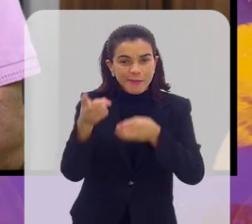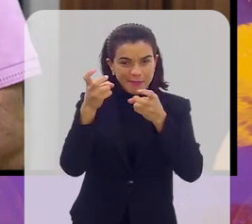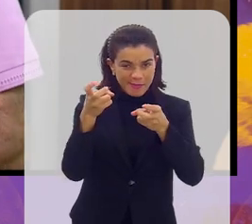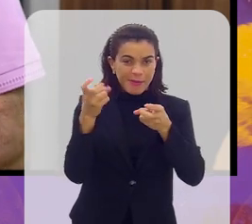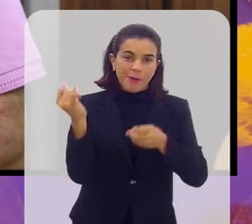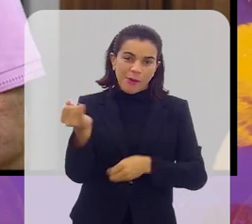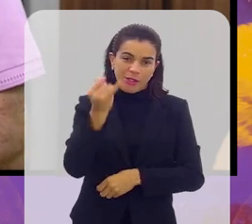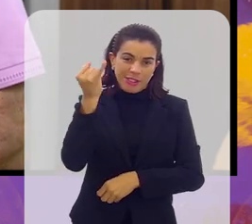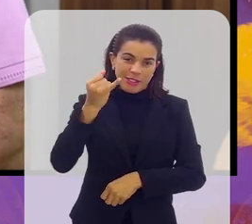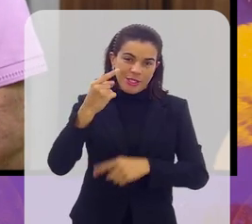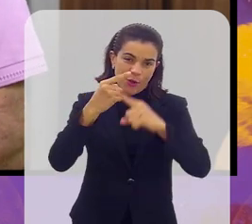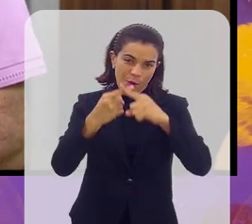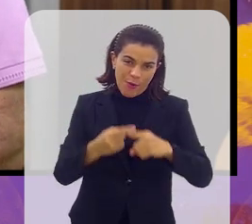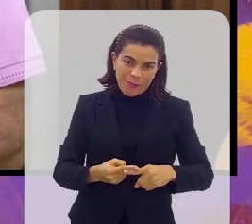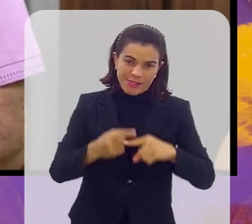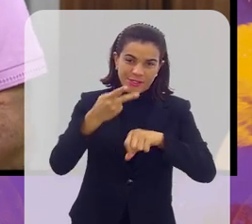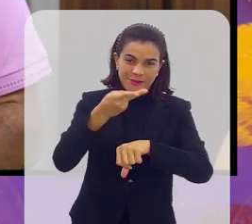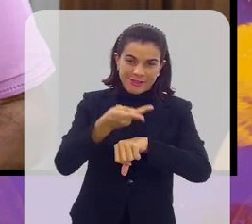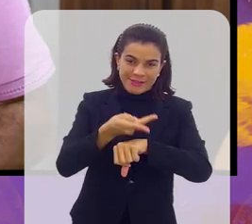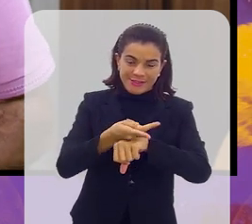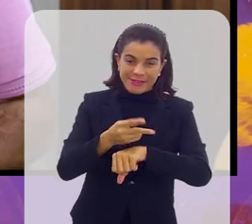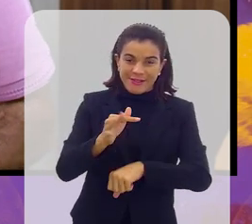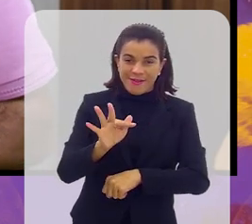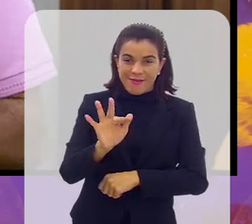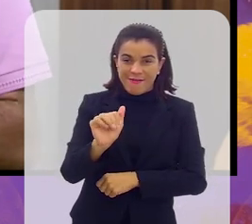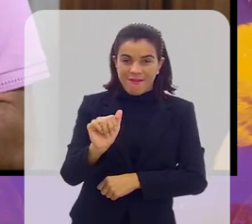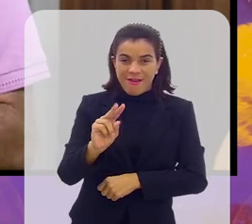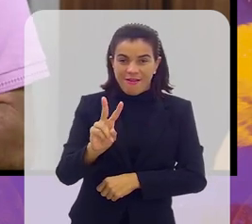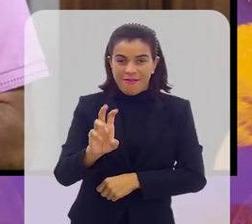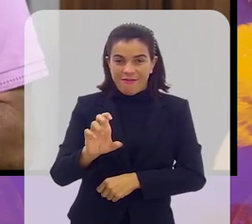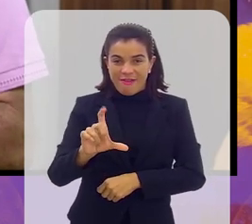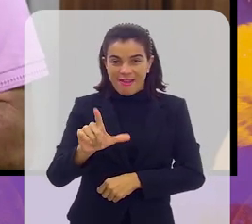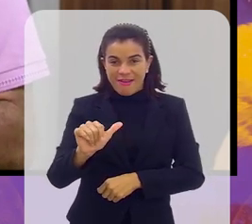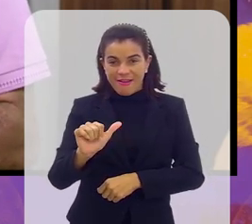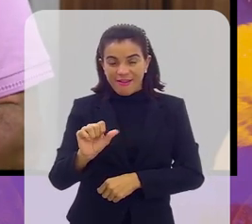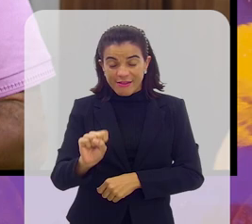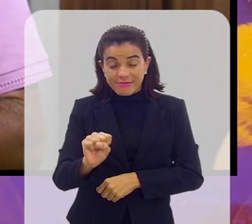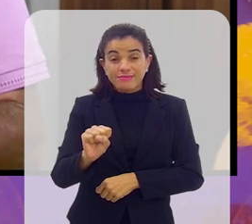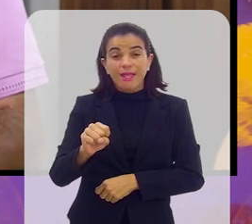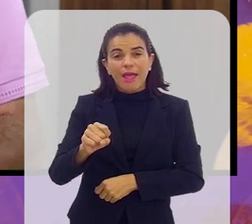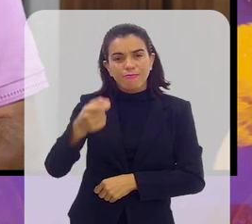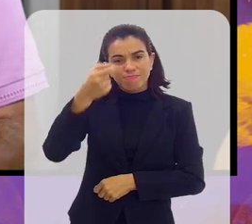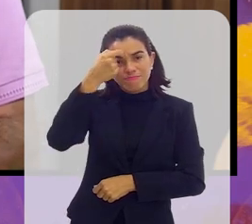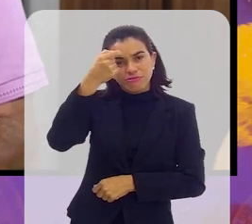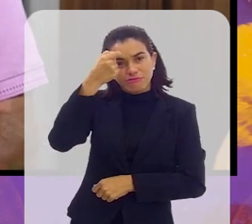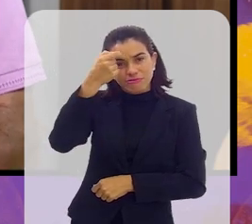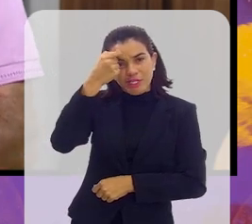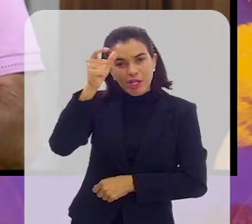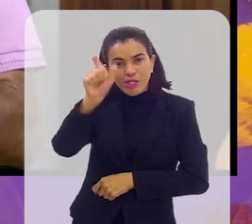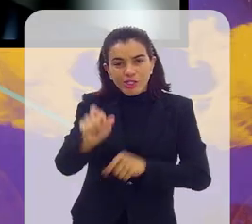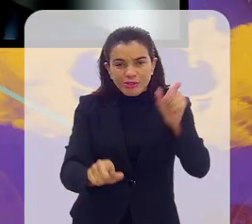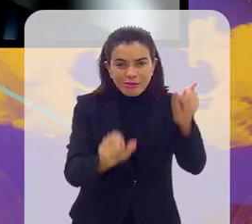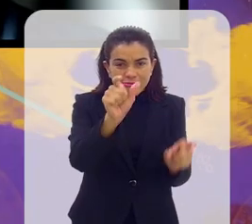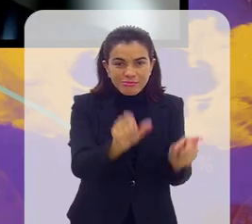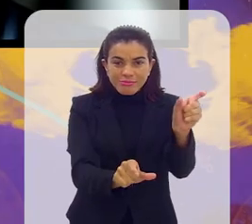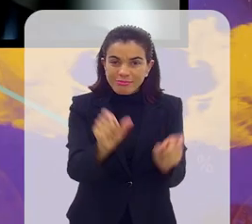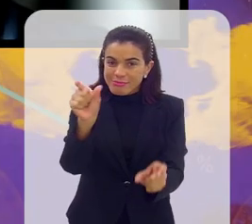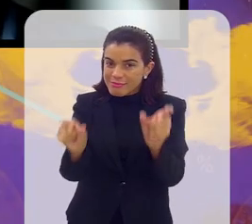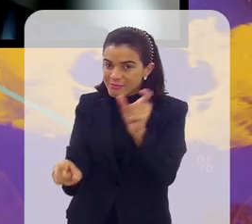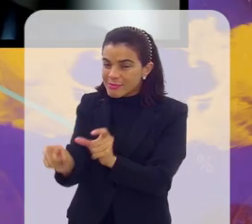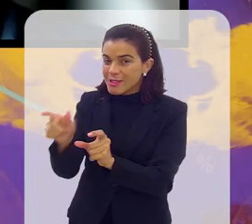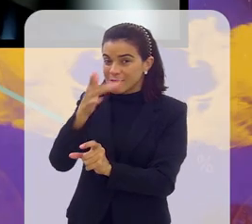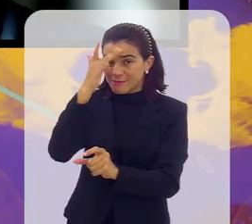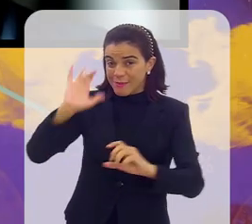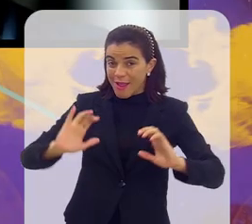importância da Taça das Favelas é da conscientização de quem joga, de quem participa,